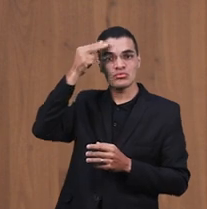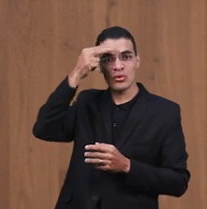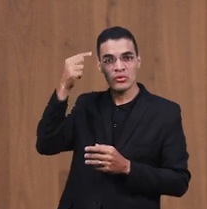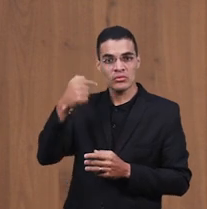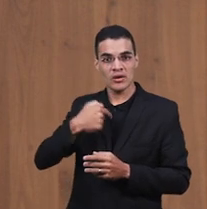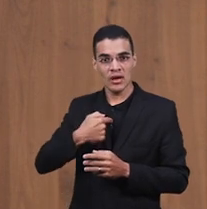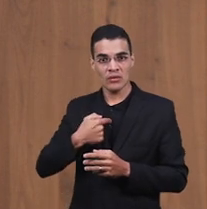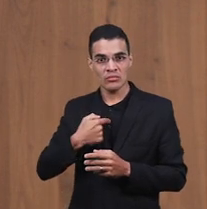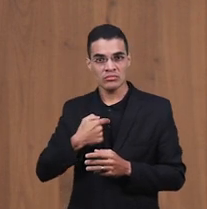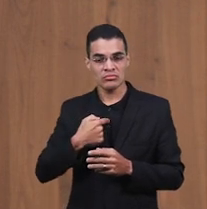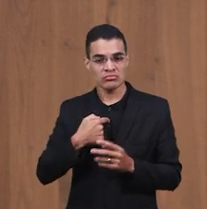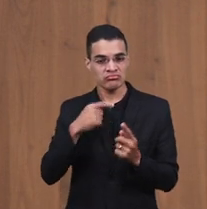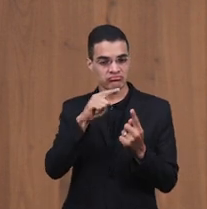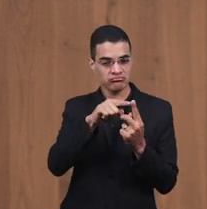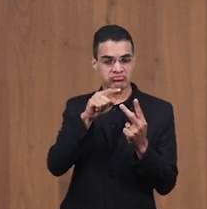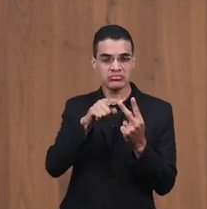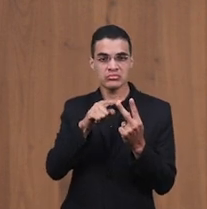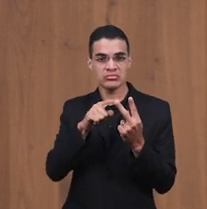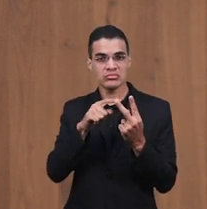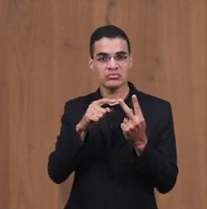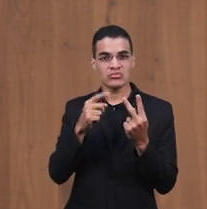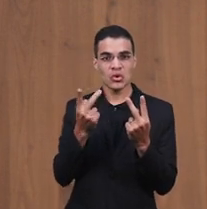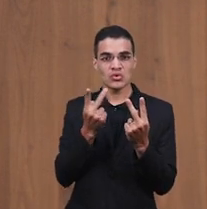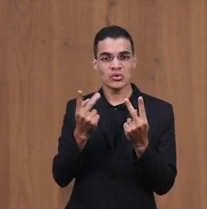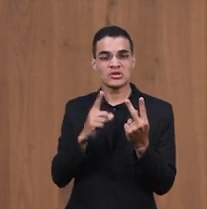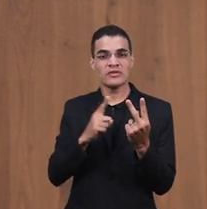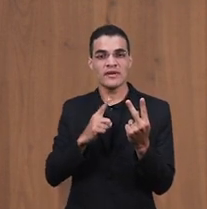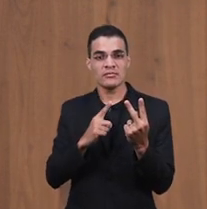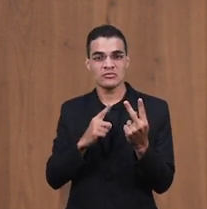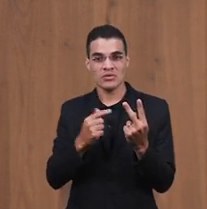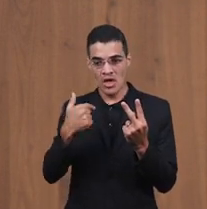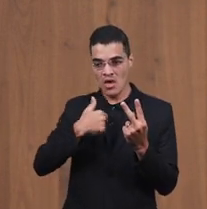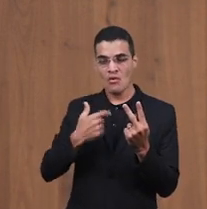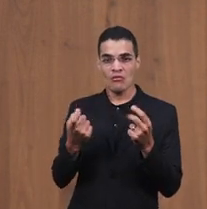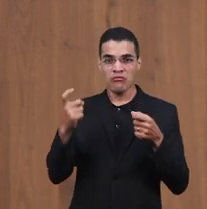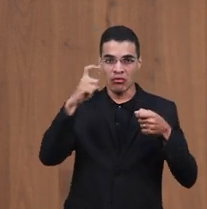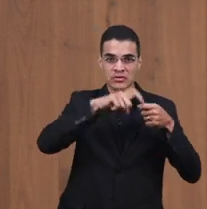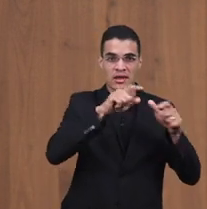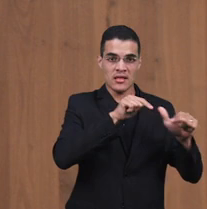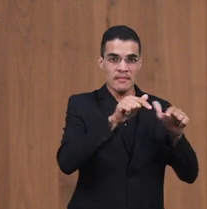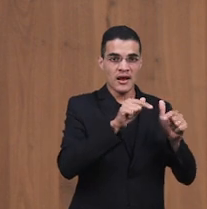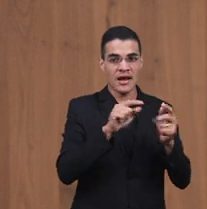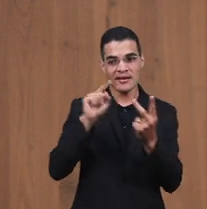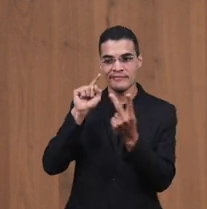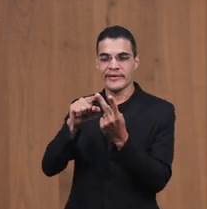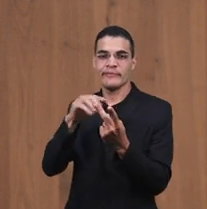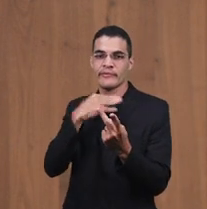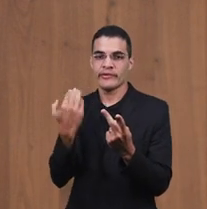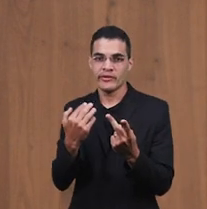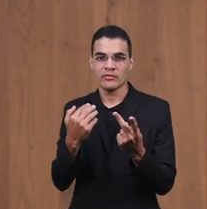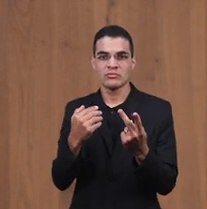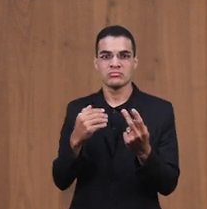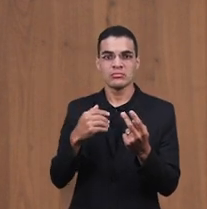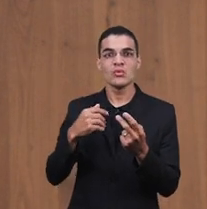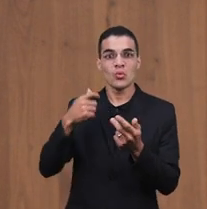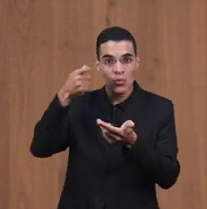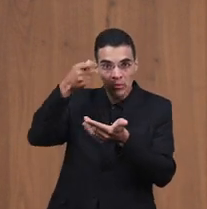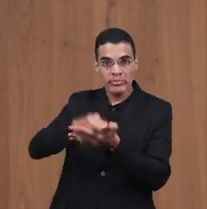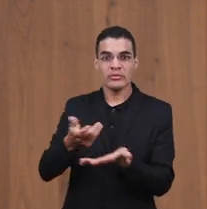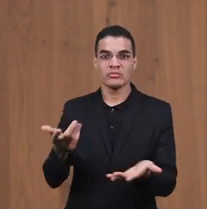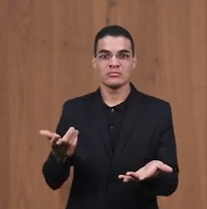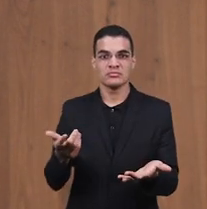E o padeiro tivemos E tal qual ele falou Assim aconteceu O sonho se